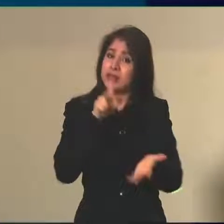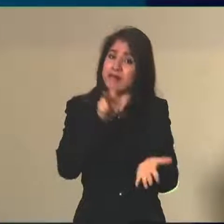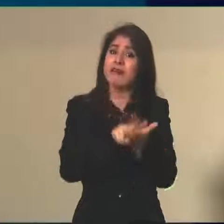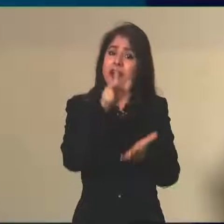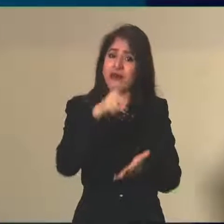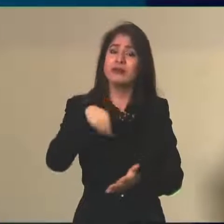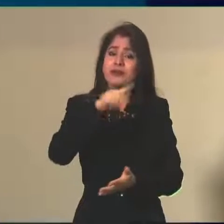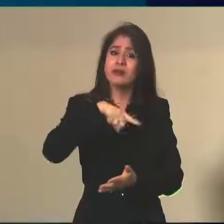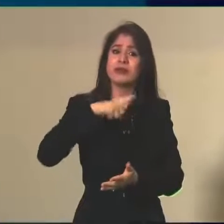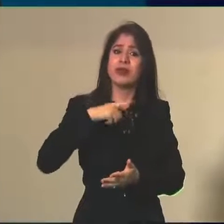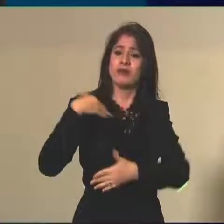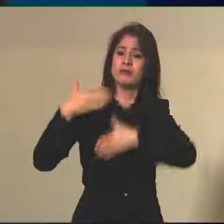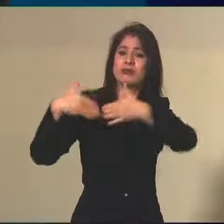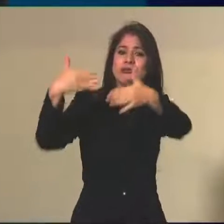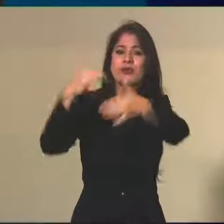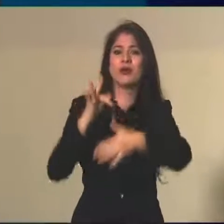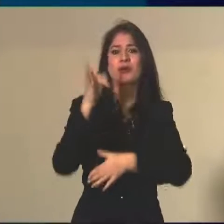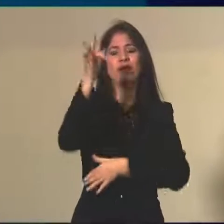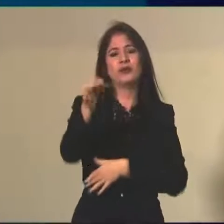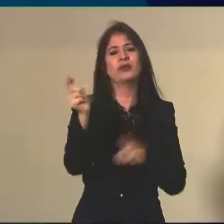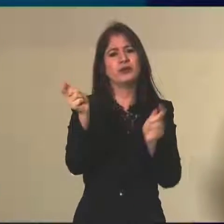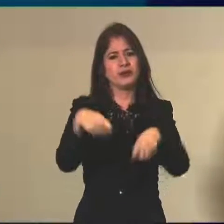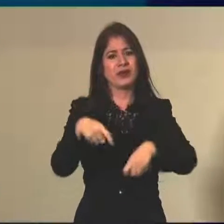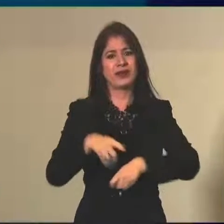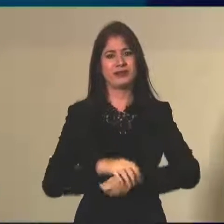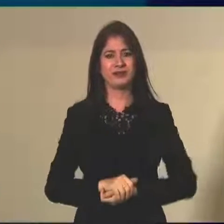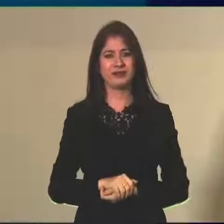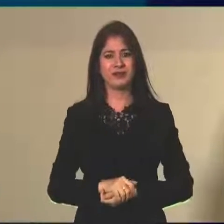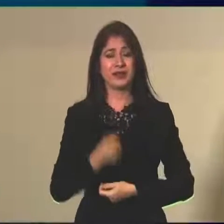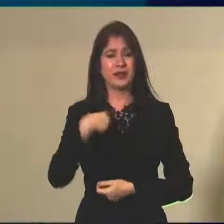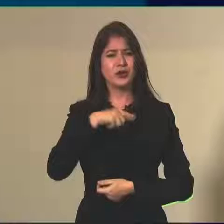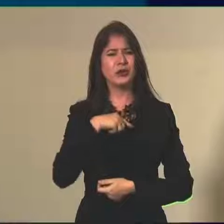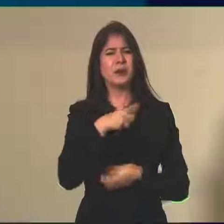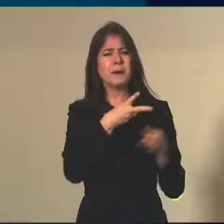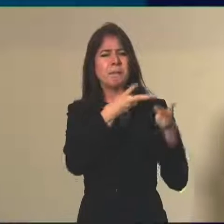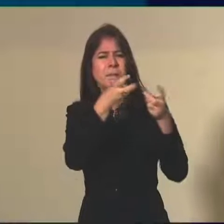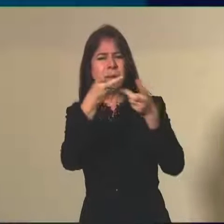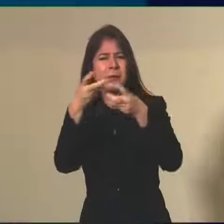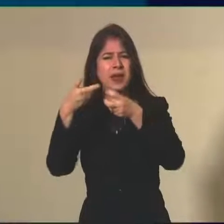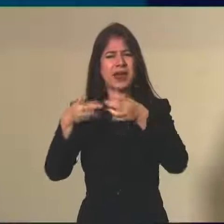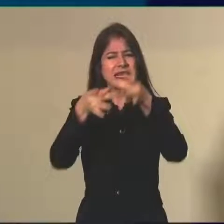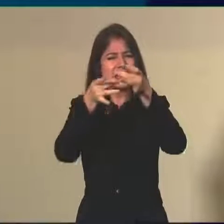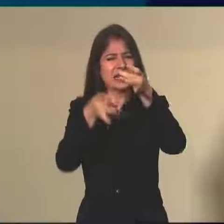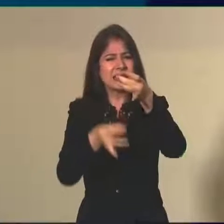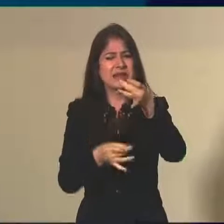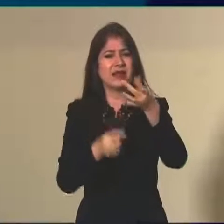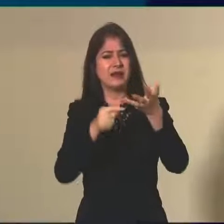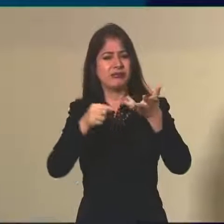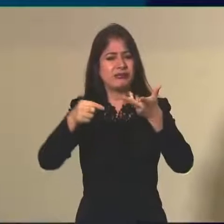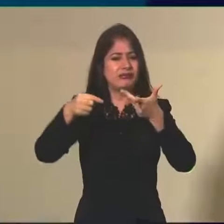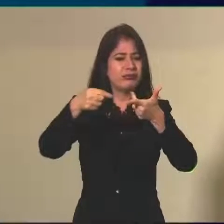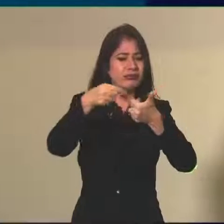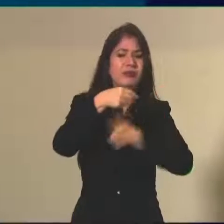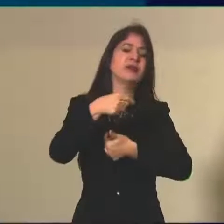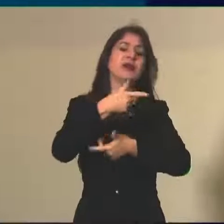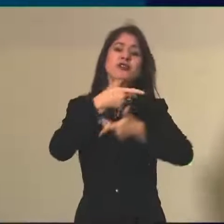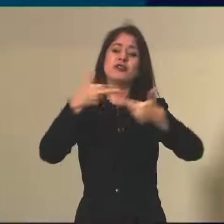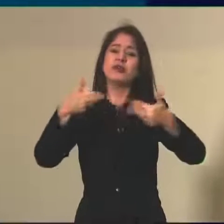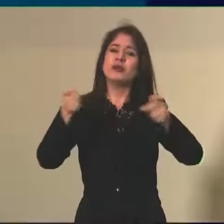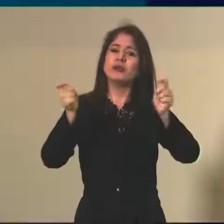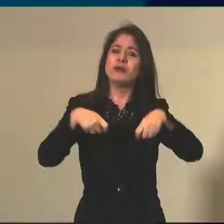para concorrer aos processos seletivos. Então, tem uma série de aspectos técnicos que têm que ser analisados. Eu acho que o próprio INEP,